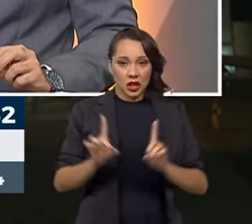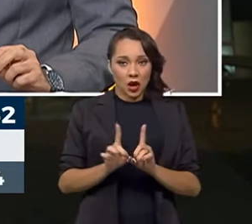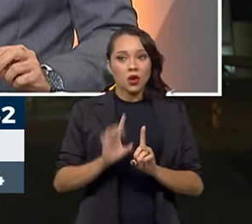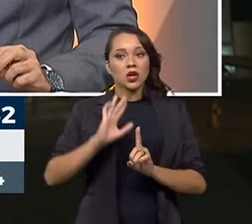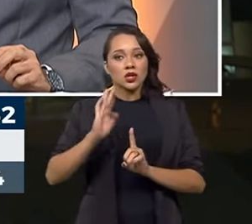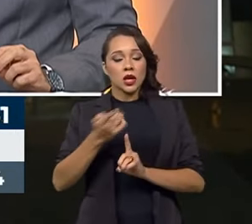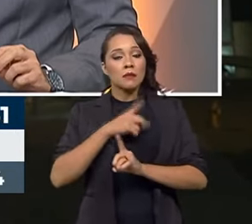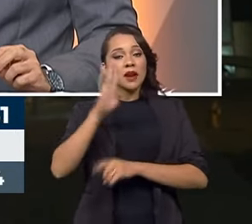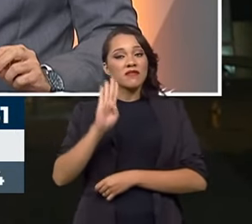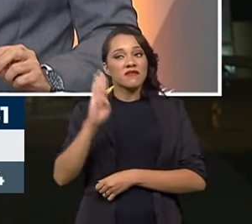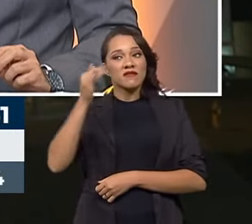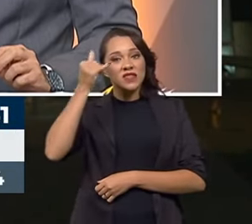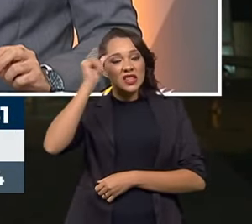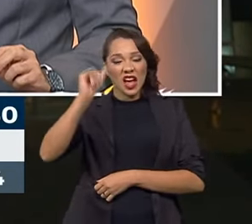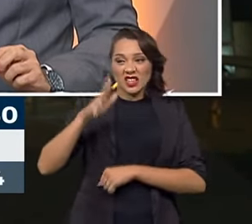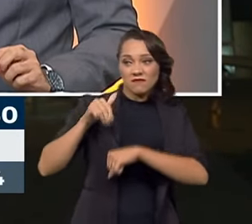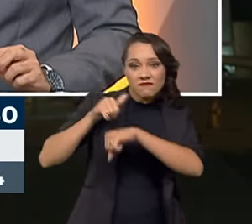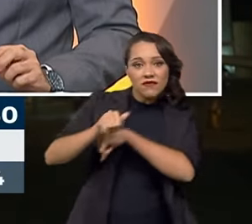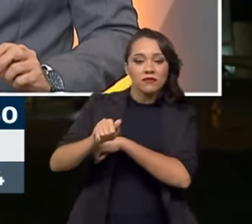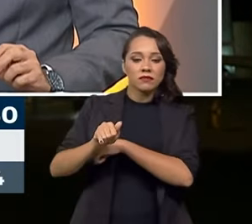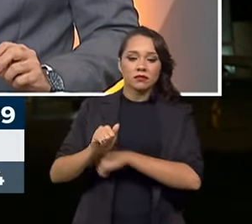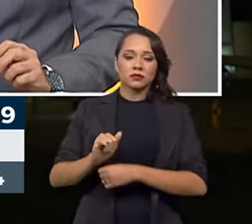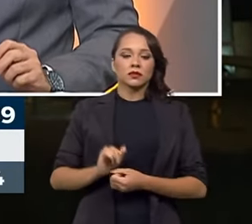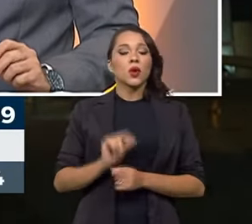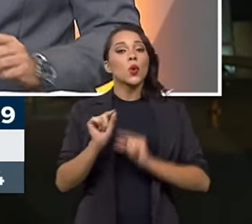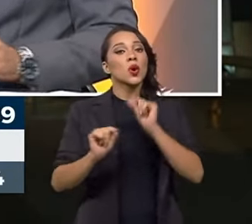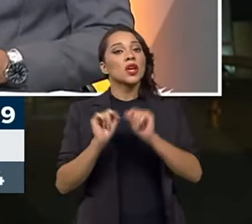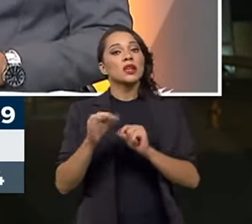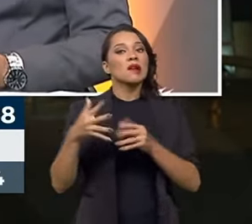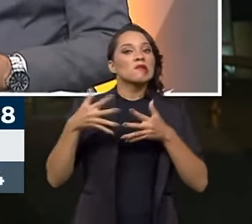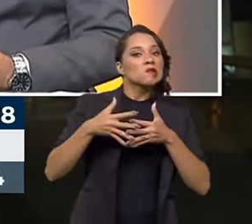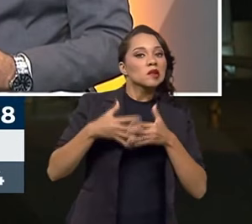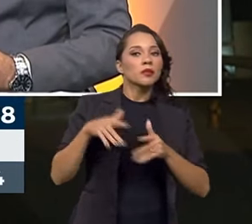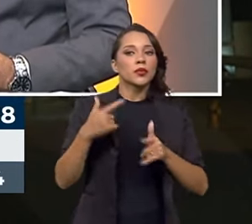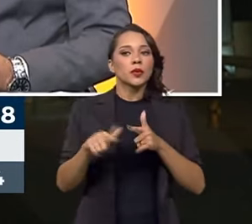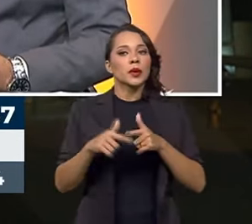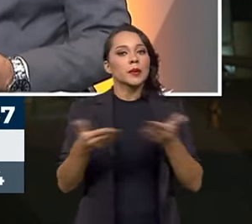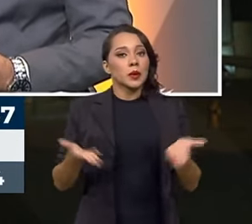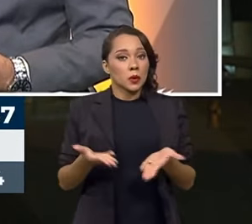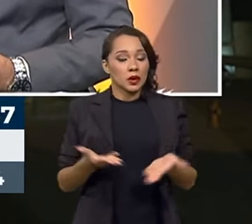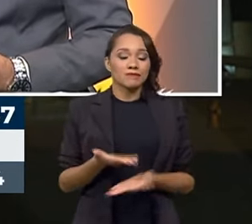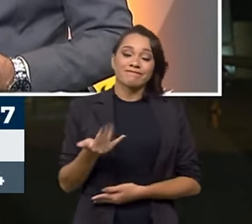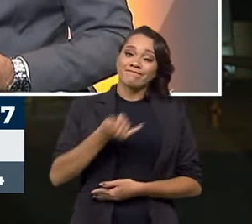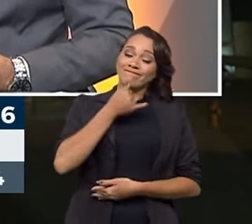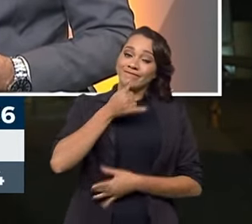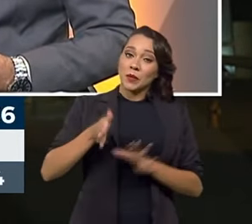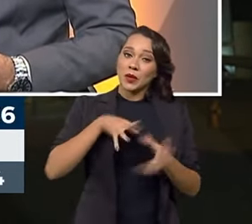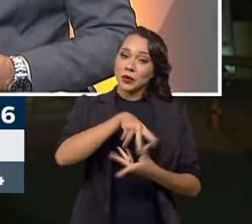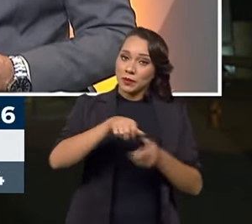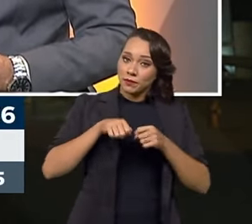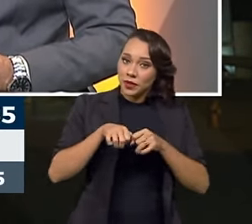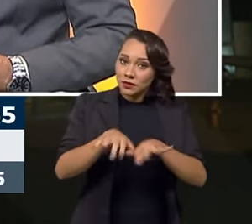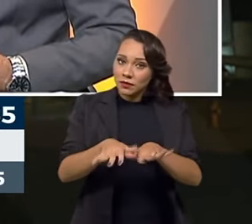medida para que essa fraude não aconteça mais. O que está emperrando nesse momento? Infelizmente, a pandemia